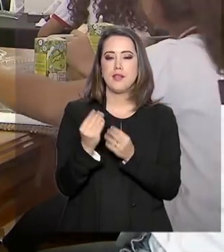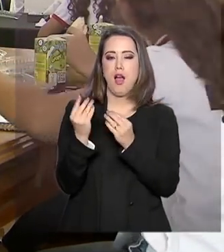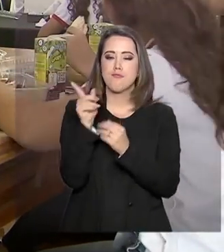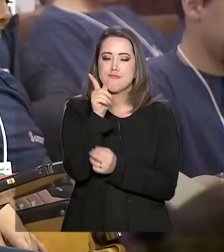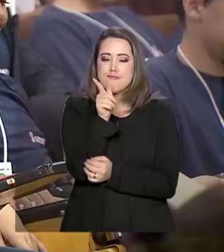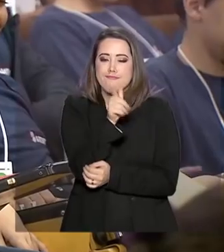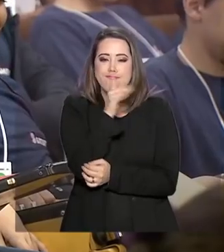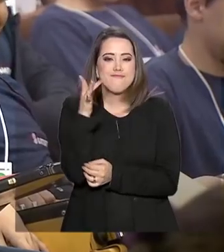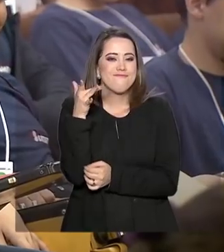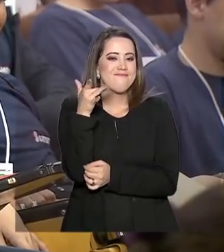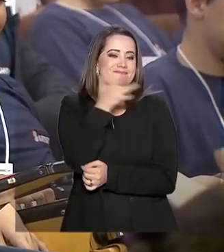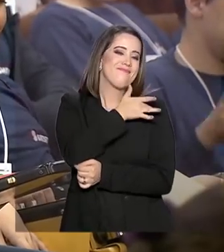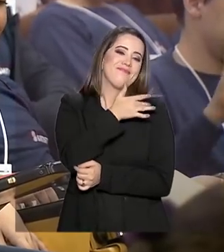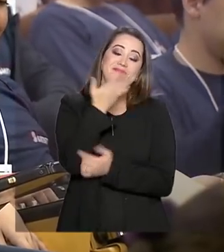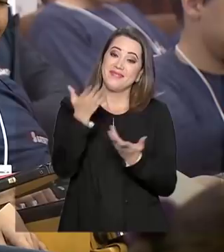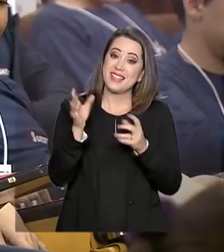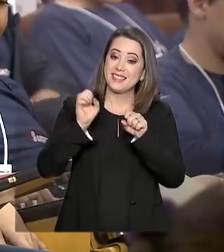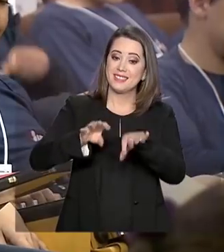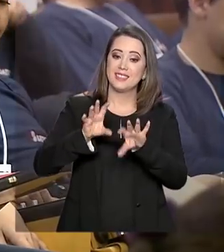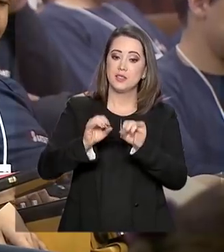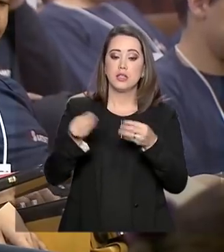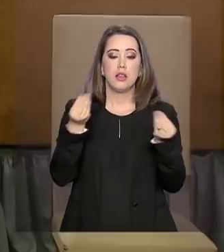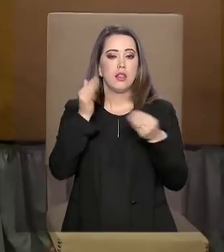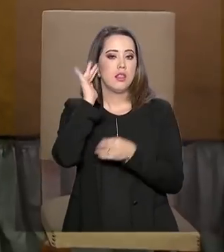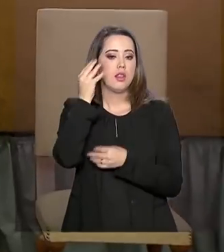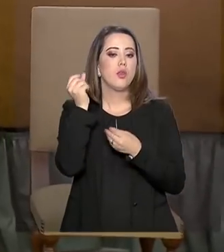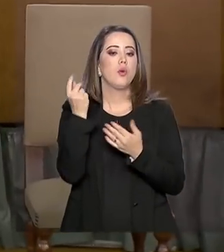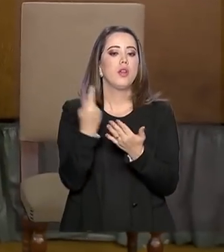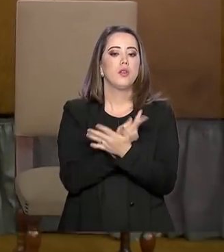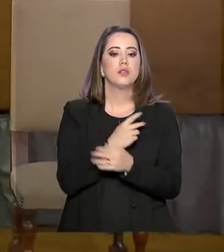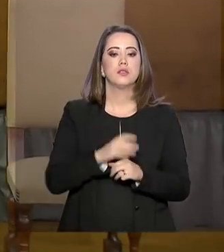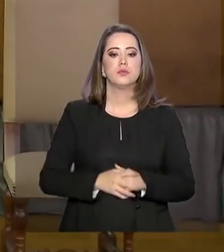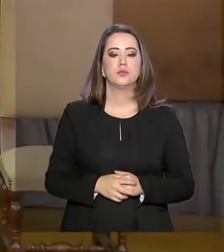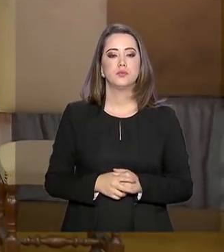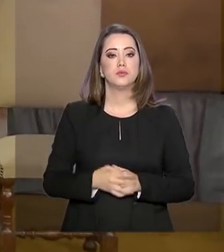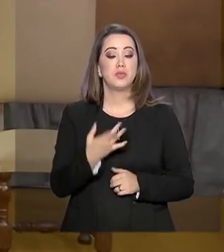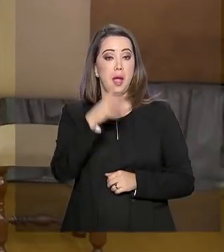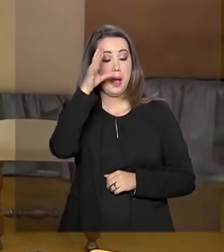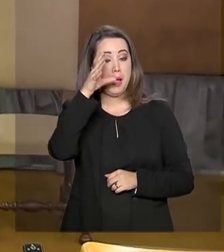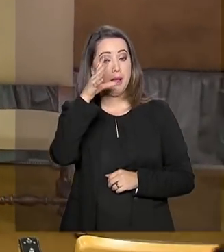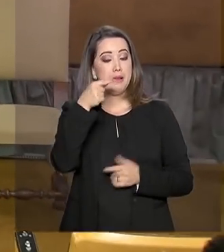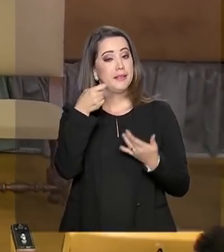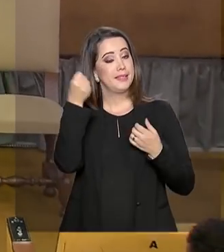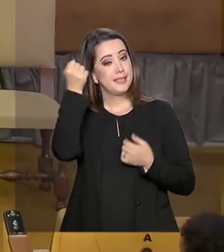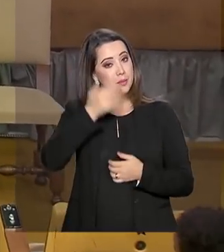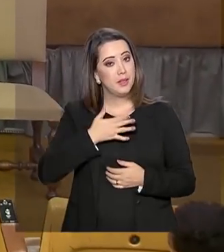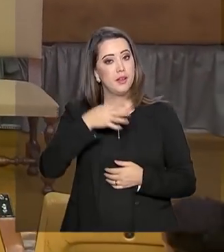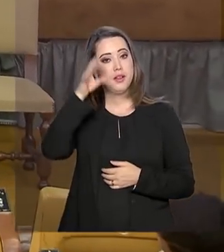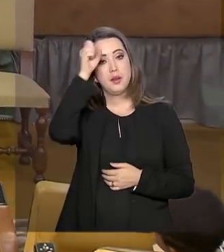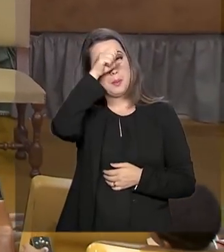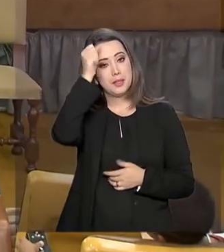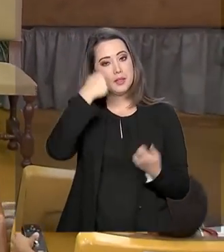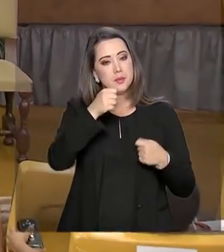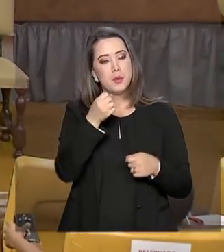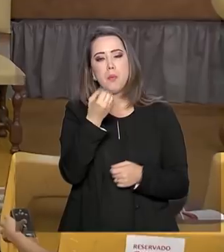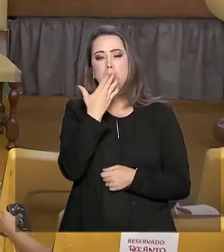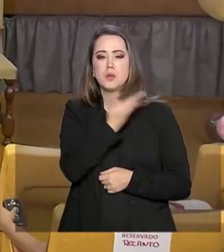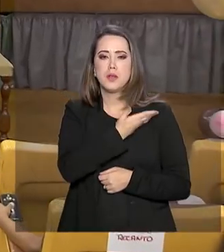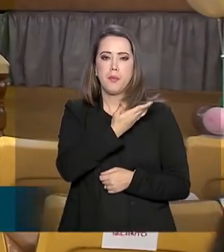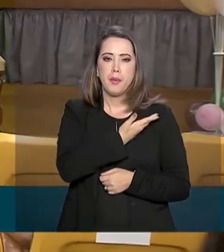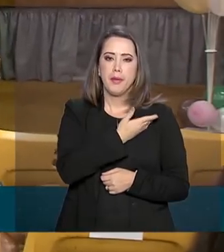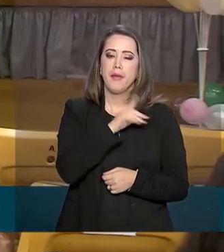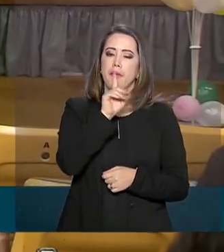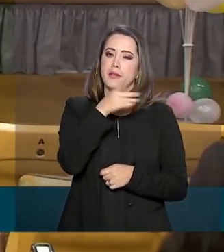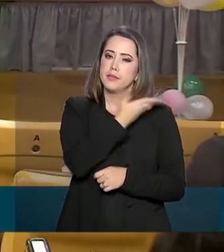caprichado e uma aula sobre cidadania. Aprender a ter bons amigos, a ser educado, a ser